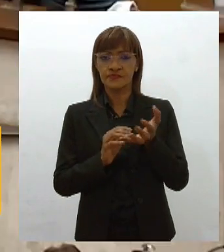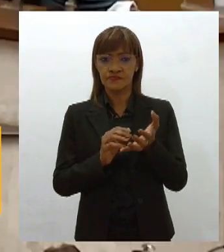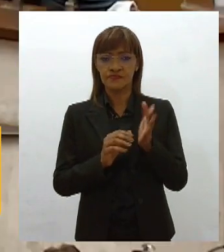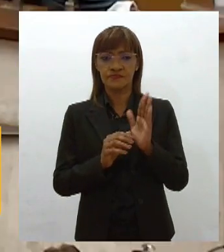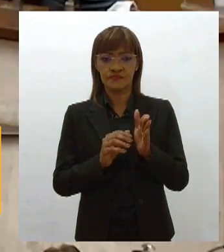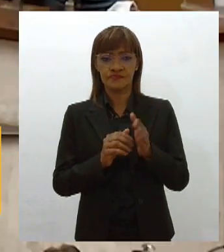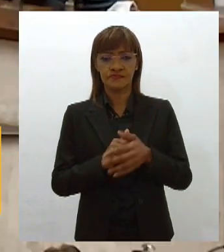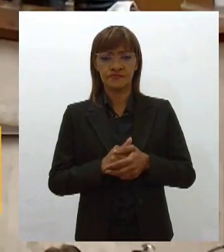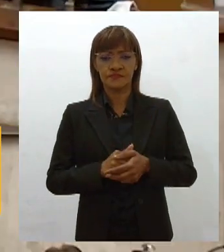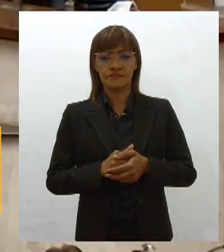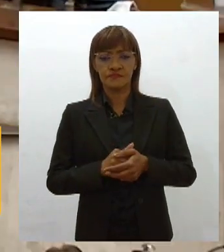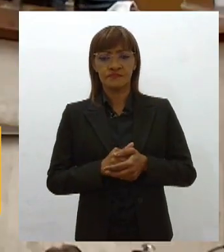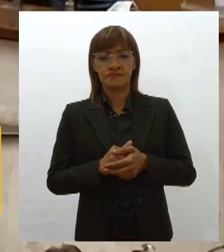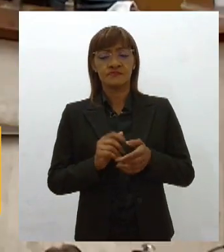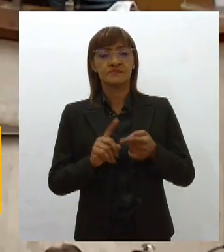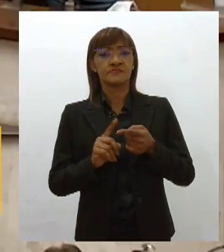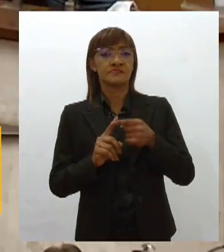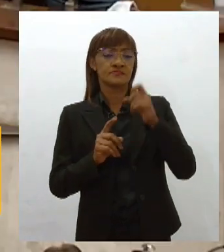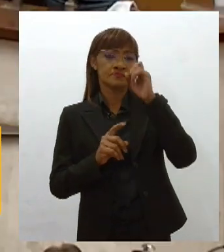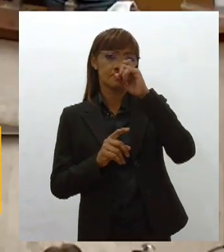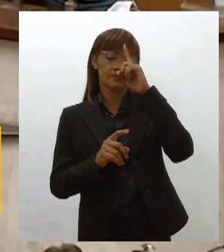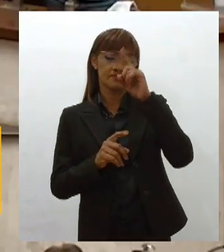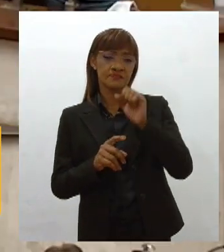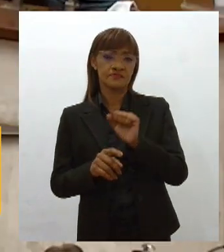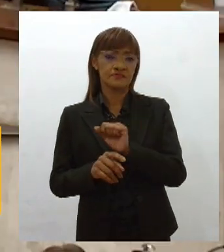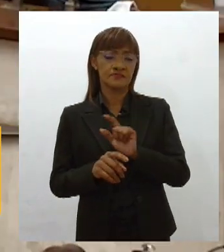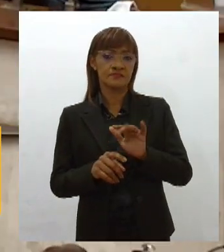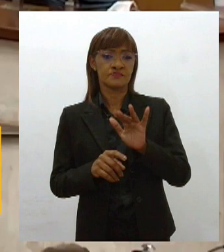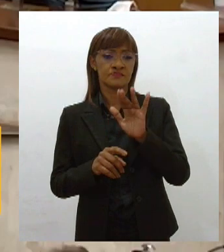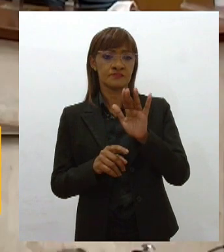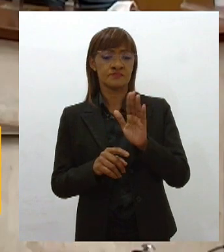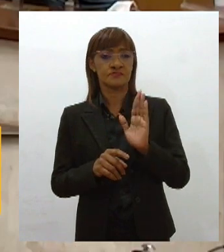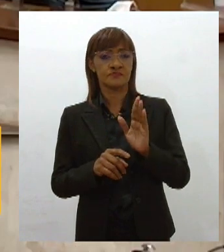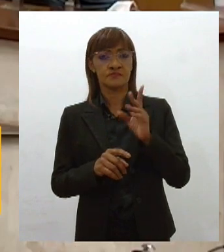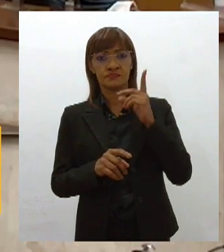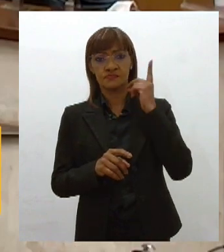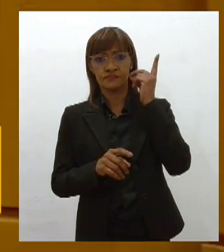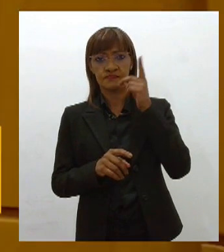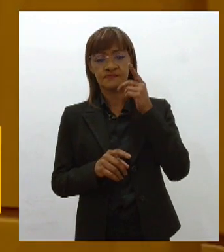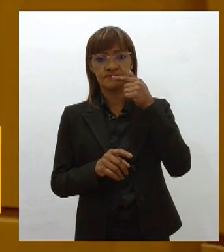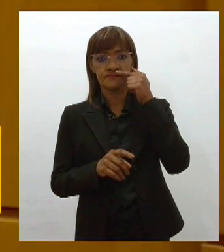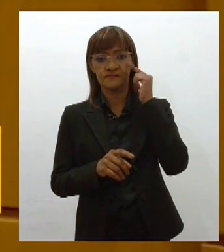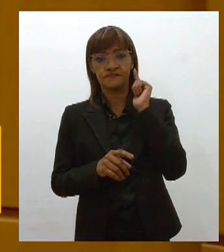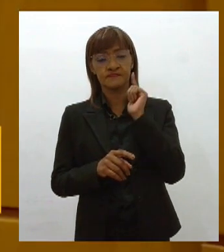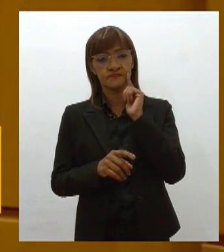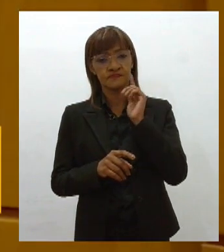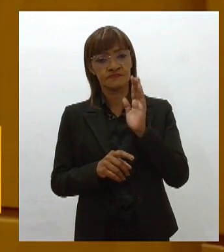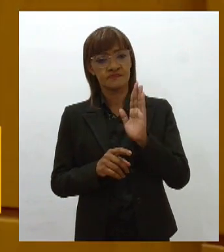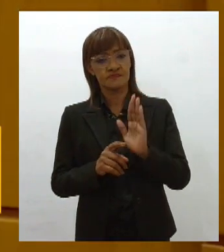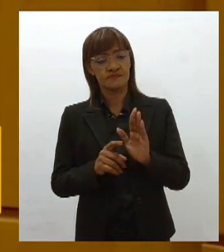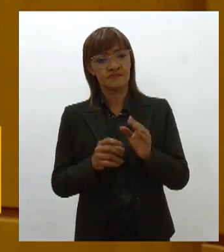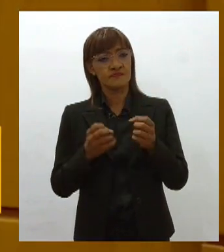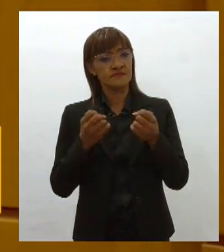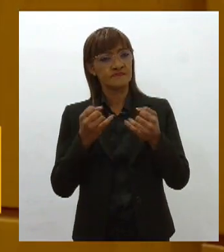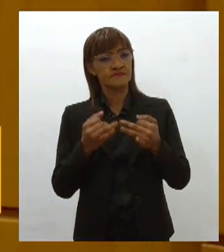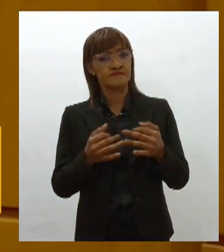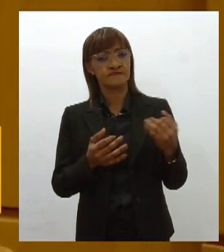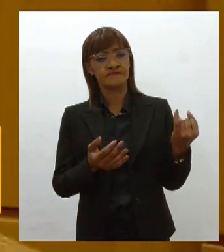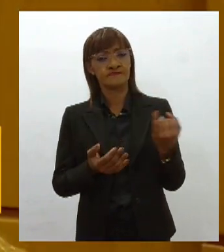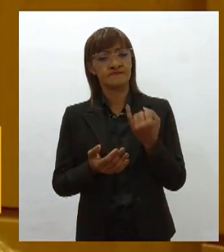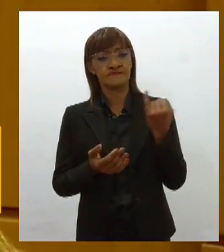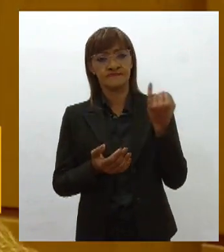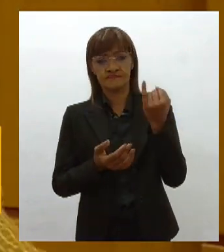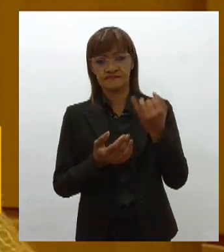O Hospital do Amor em Lagarto foi tema do pronunciamento da deputada Gorete Reis, do PSD. Ela falou sobre a importância dos recursos